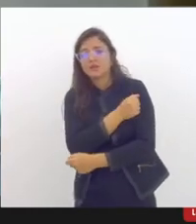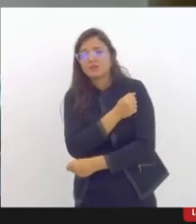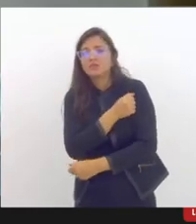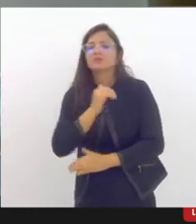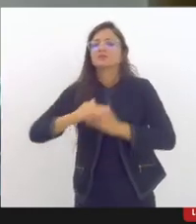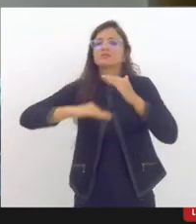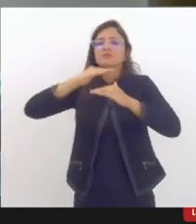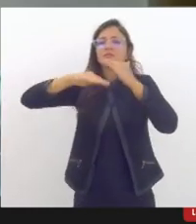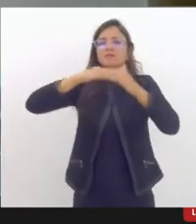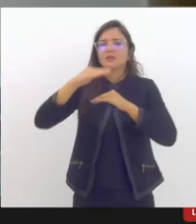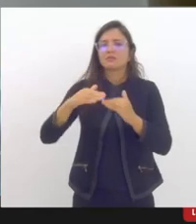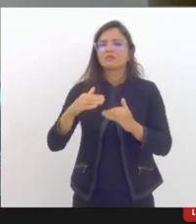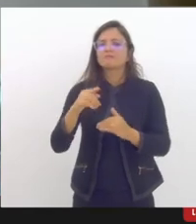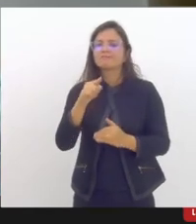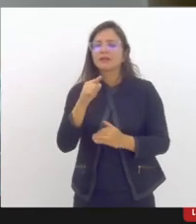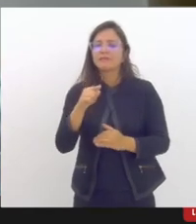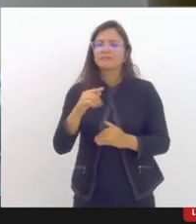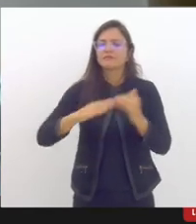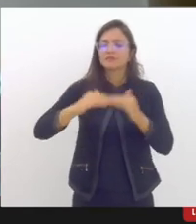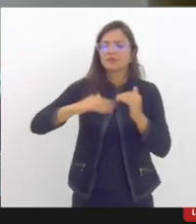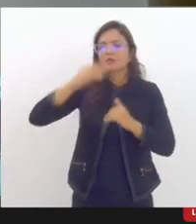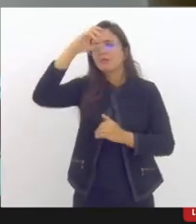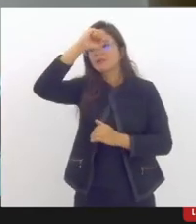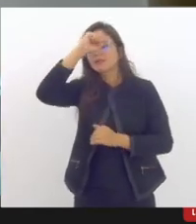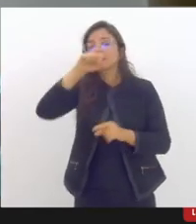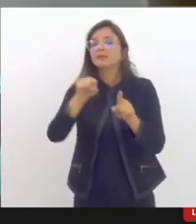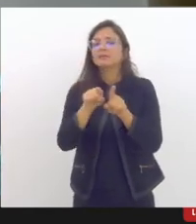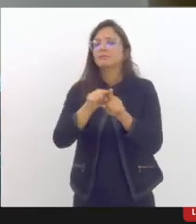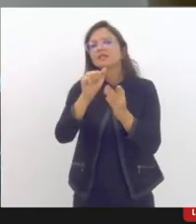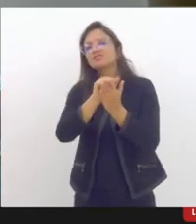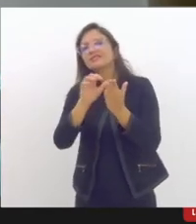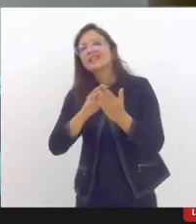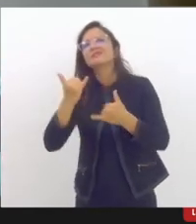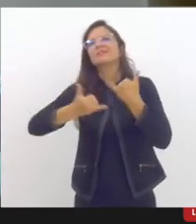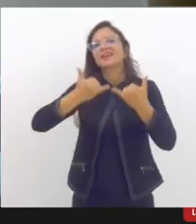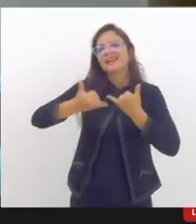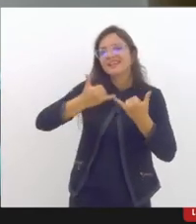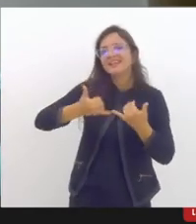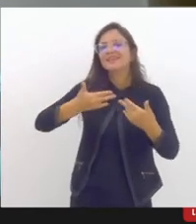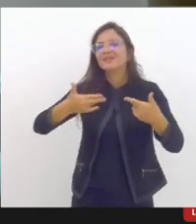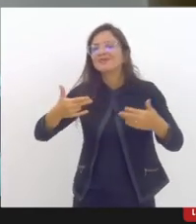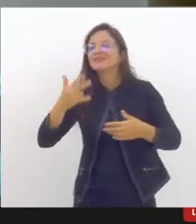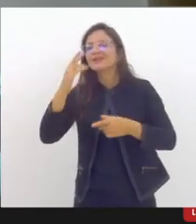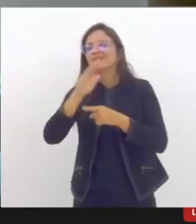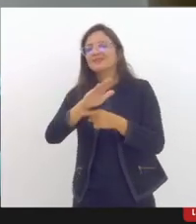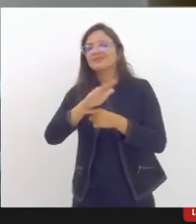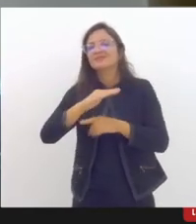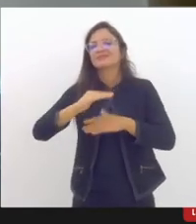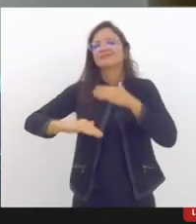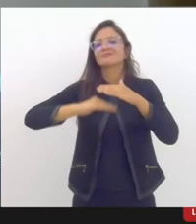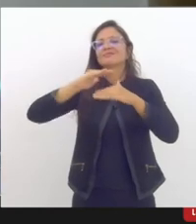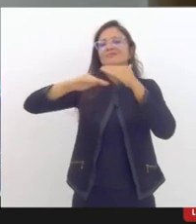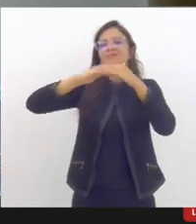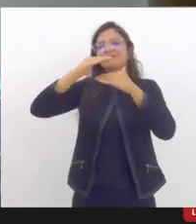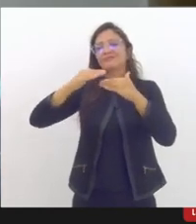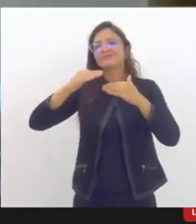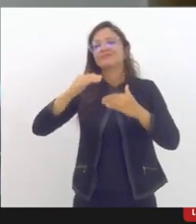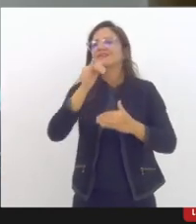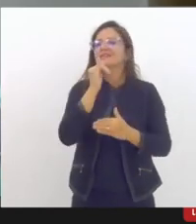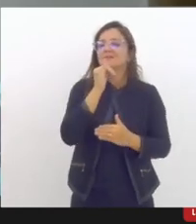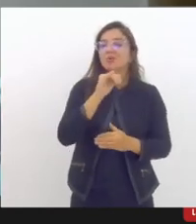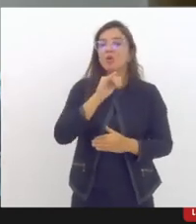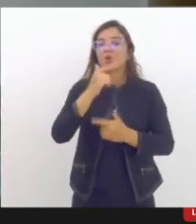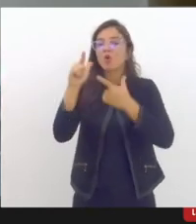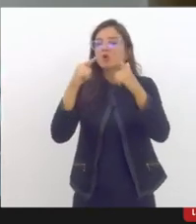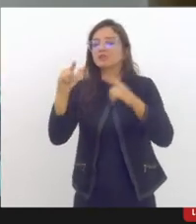qualificação profissional até atividades mais lúdicas de desenvolvimento de outras competências e outras